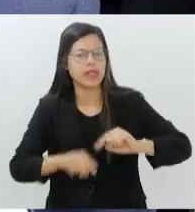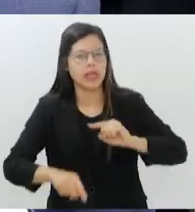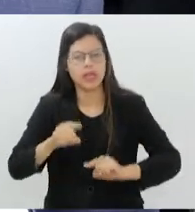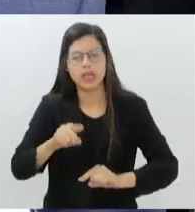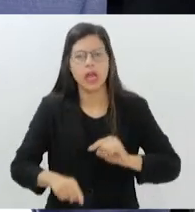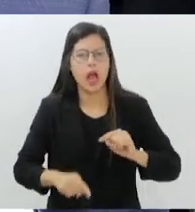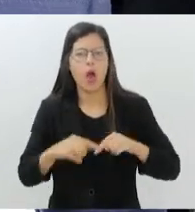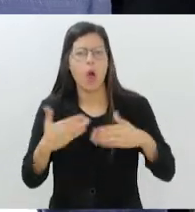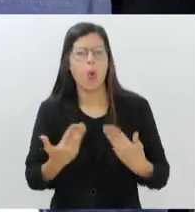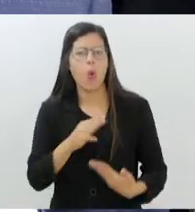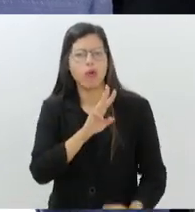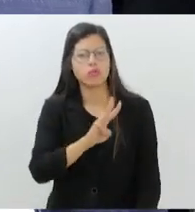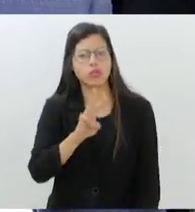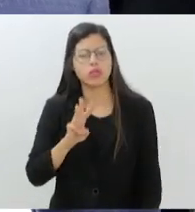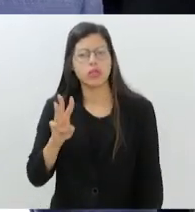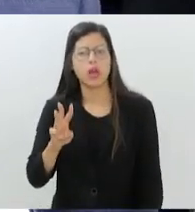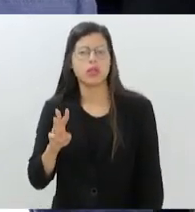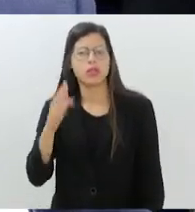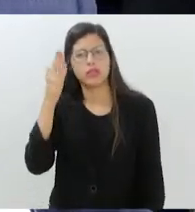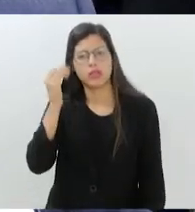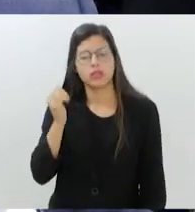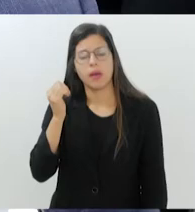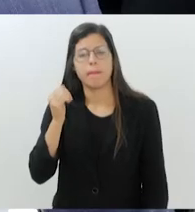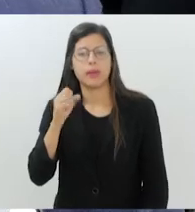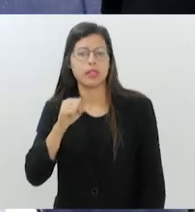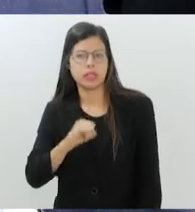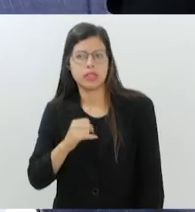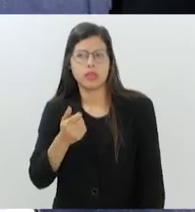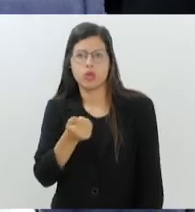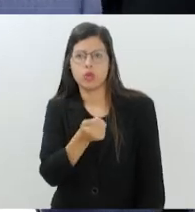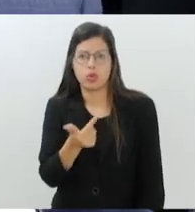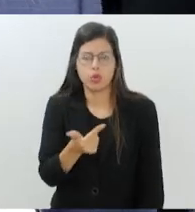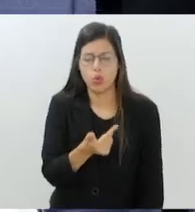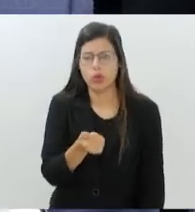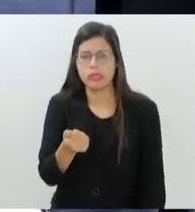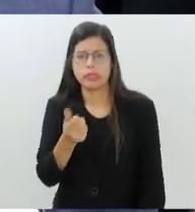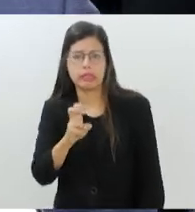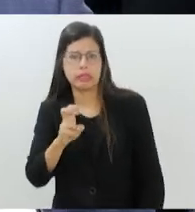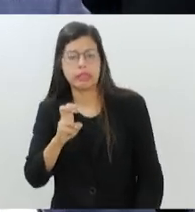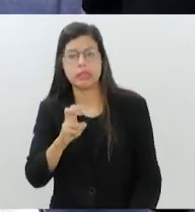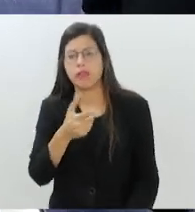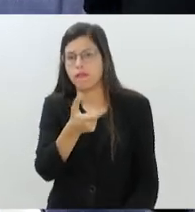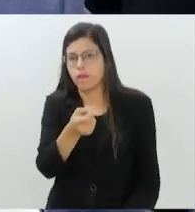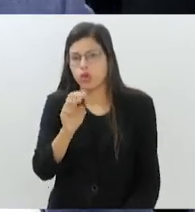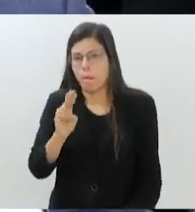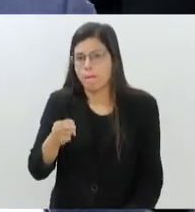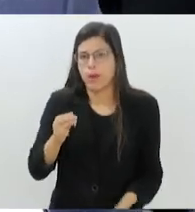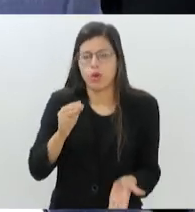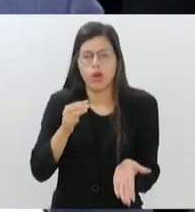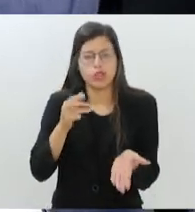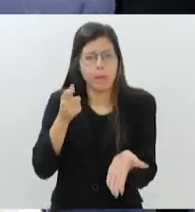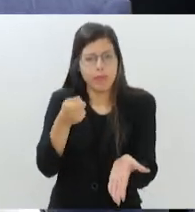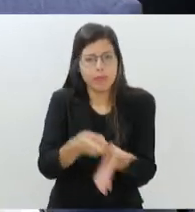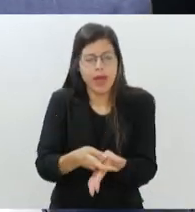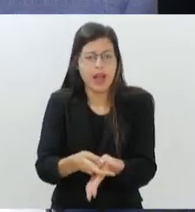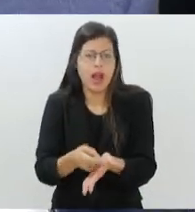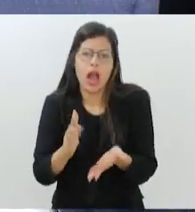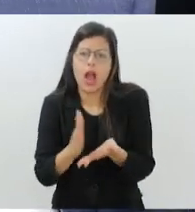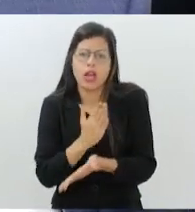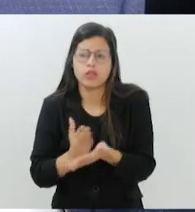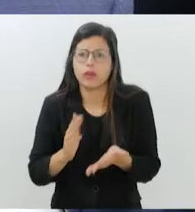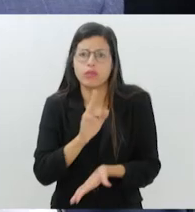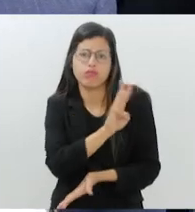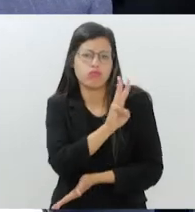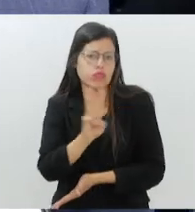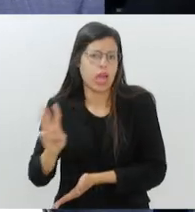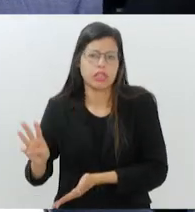elas são divulgadas, até para saber se faz sentido você pagar 12, 15, 20 milhões de investimento numa publicidade e às vezes está indo para um sitezinho que